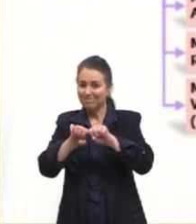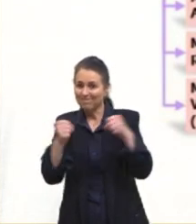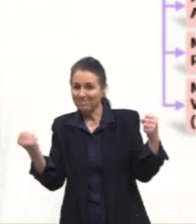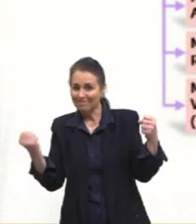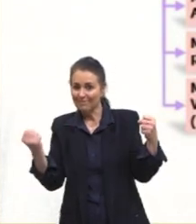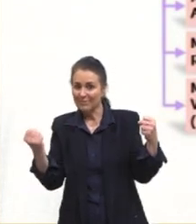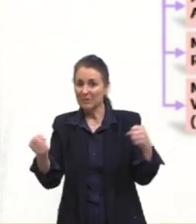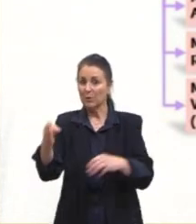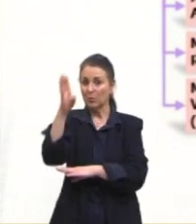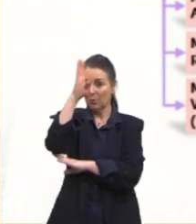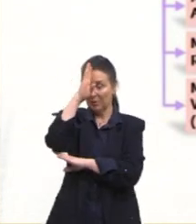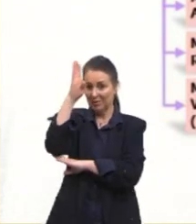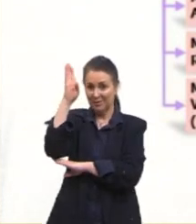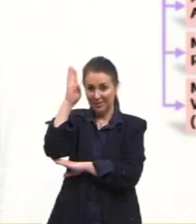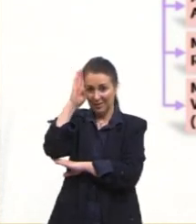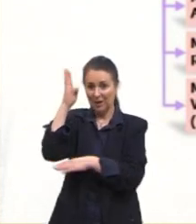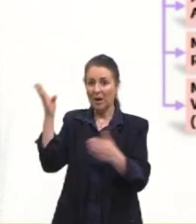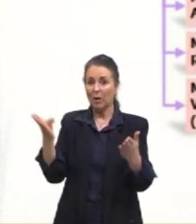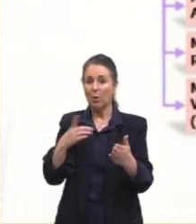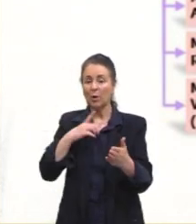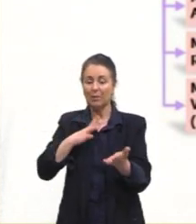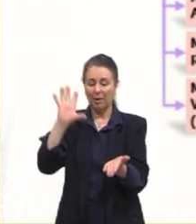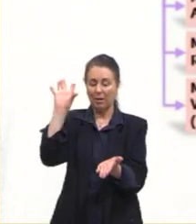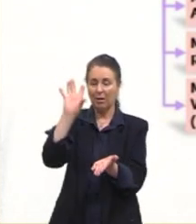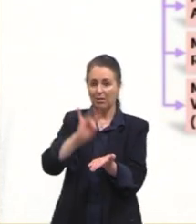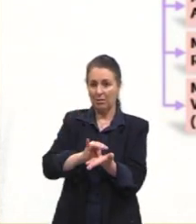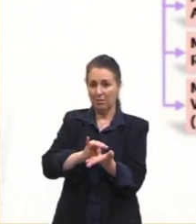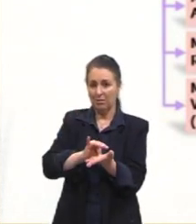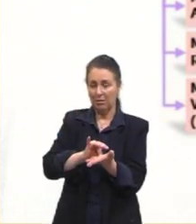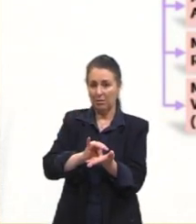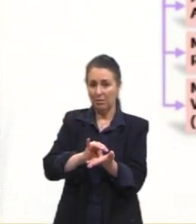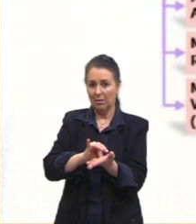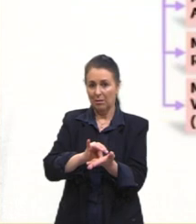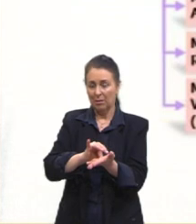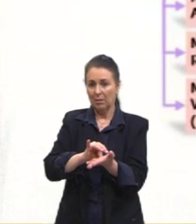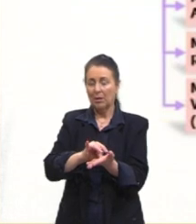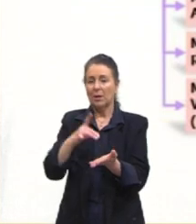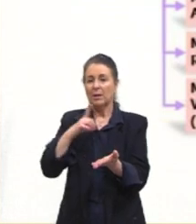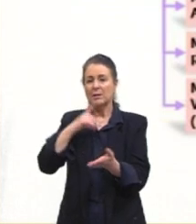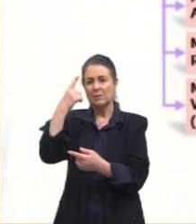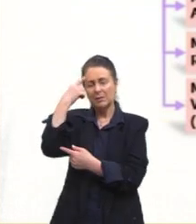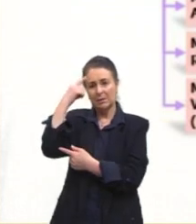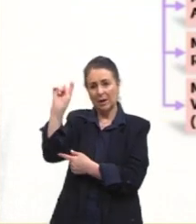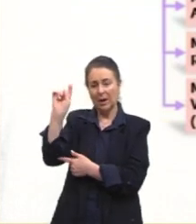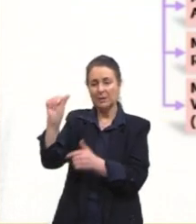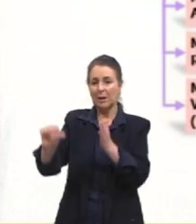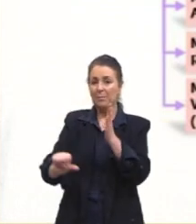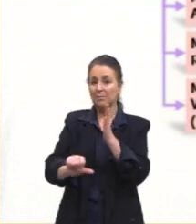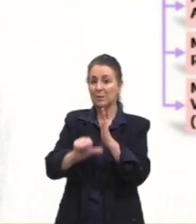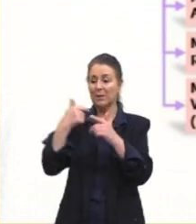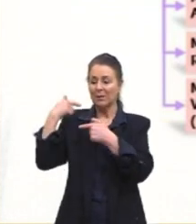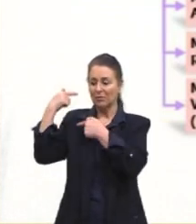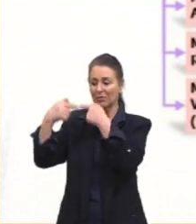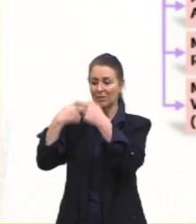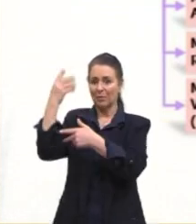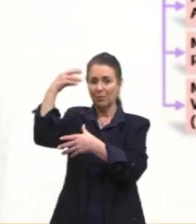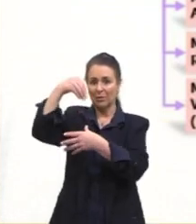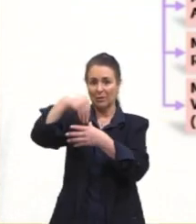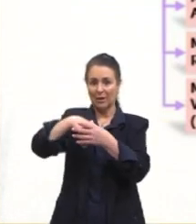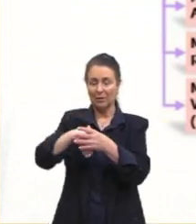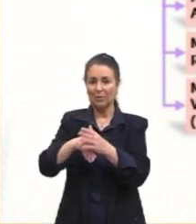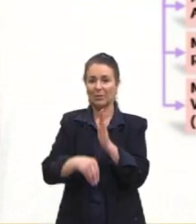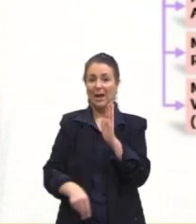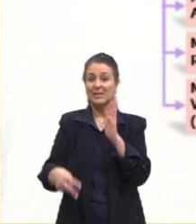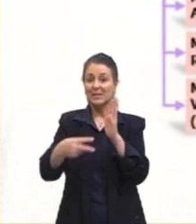academicismo. Agora nós temos a consolidação desses ideais da primeira geração dentro dessa segunda